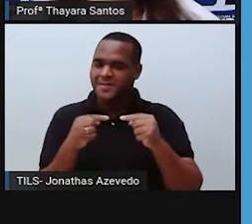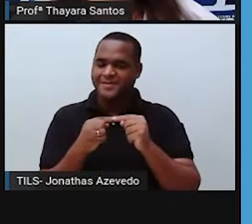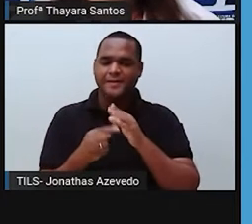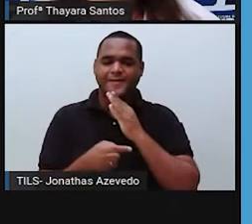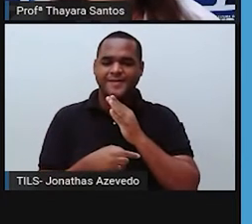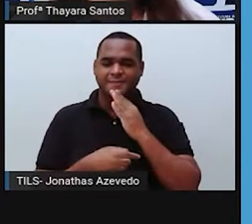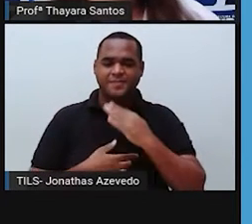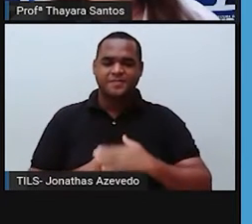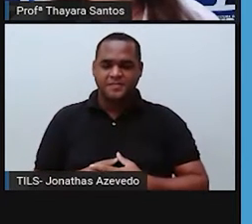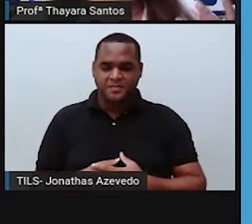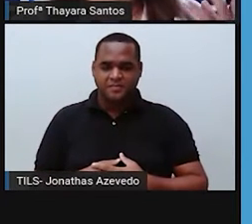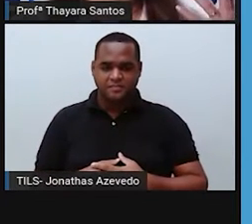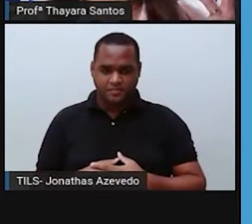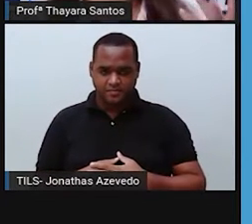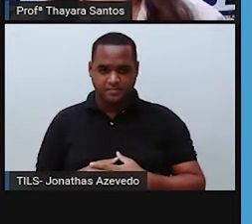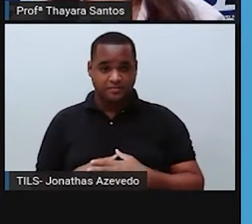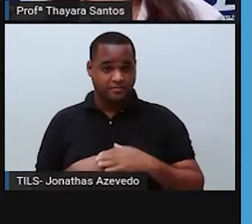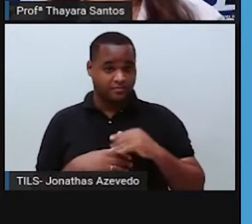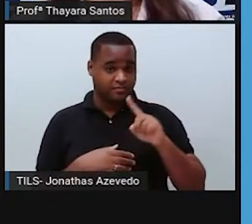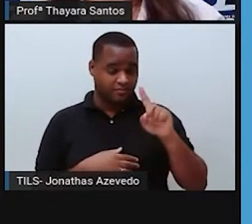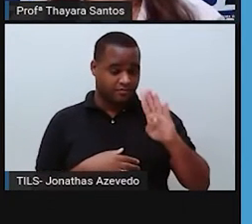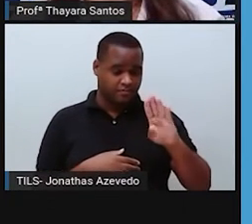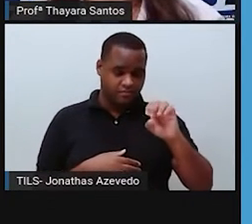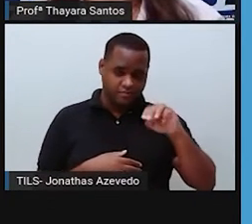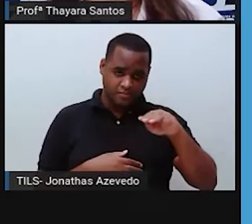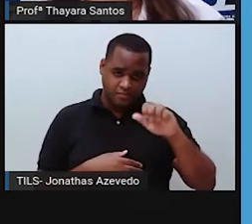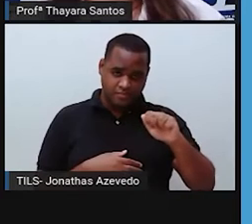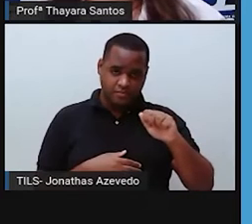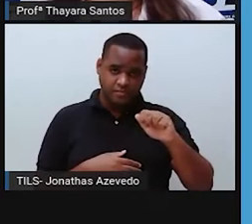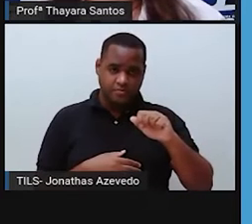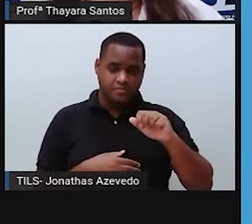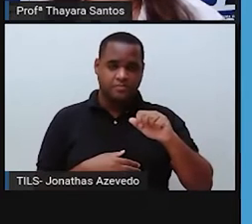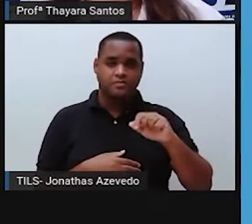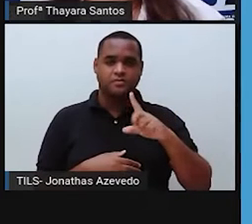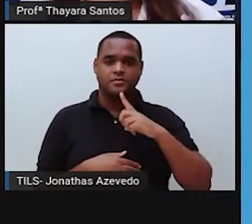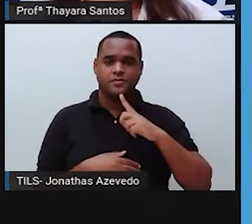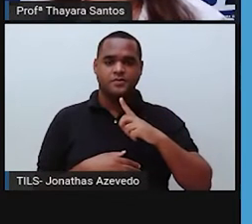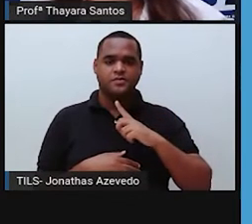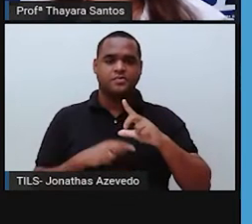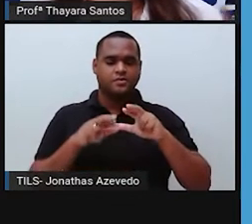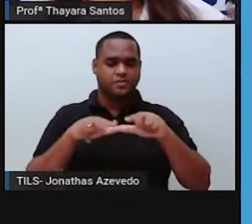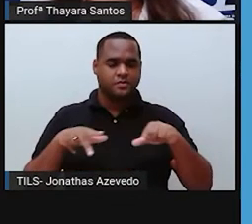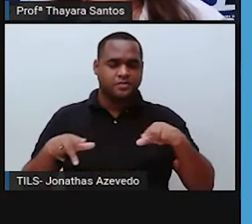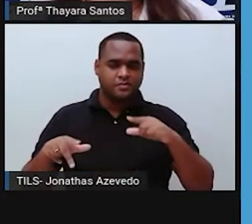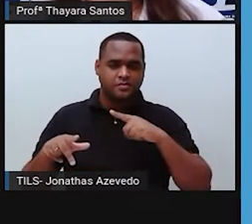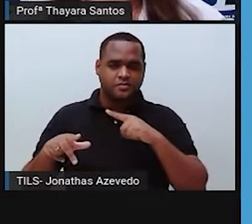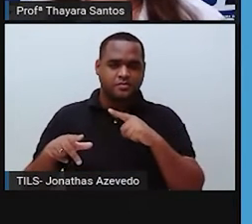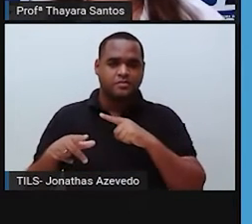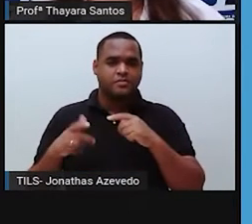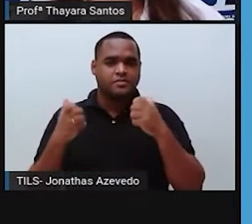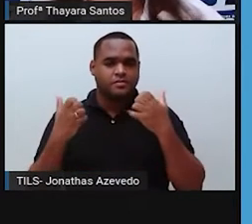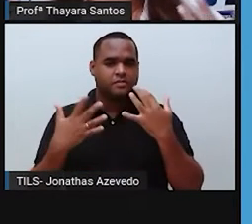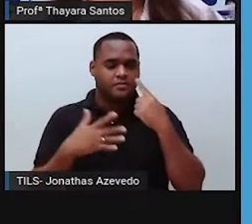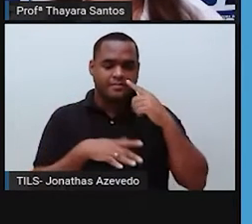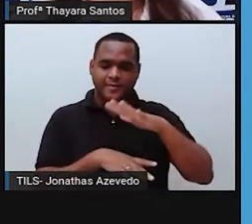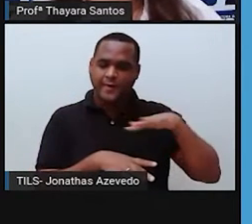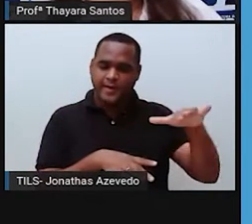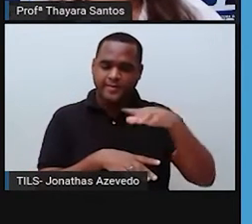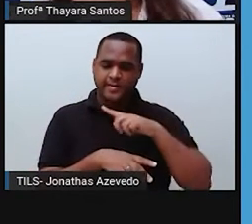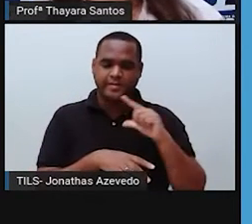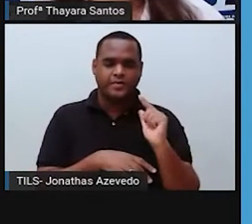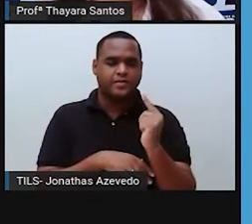Então, no bioma, a gente tem ali, o bioma é como se fosse uma área geográfica, é como se fosse, não, é uma área